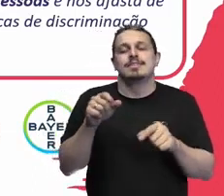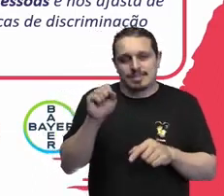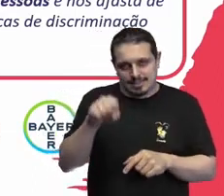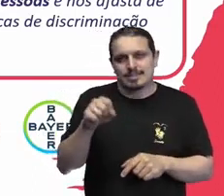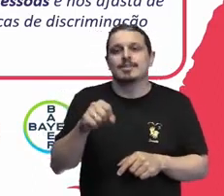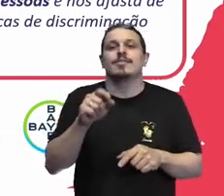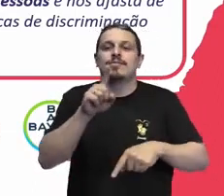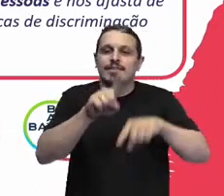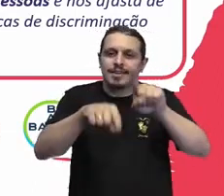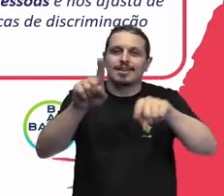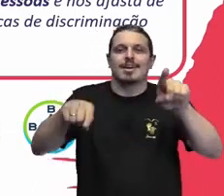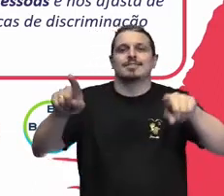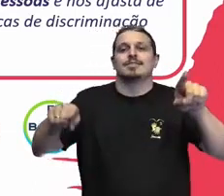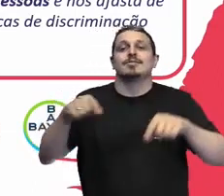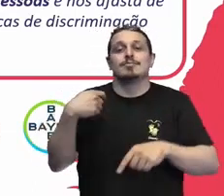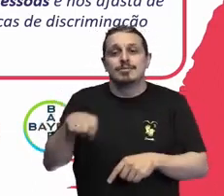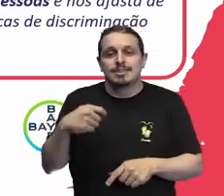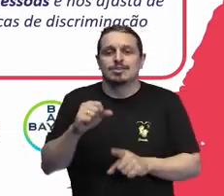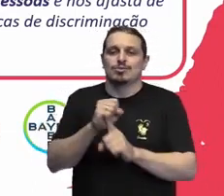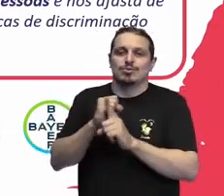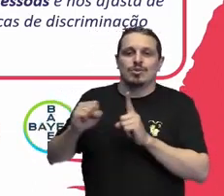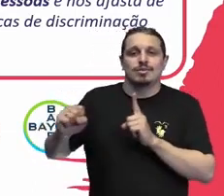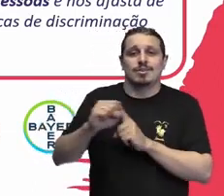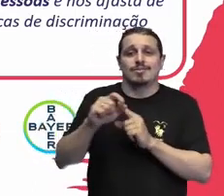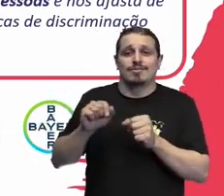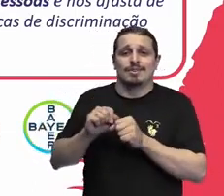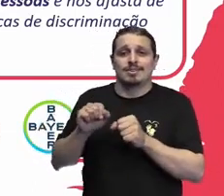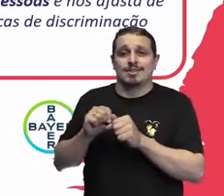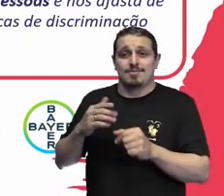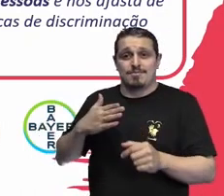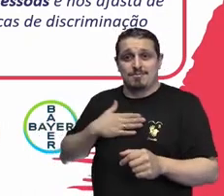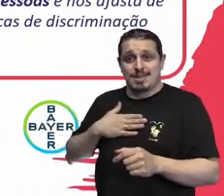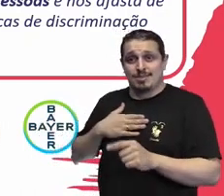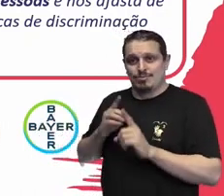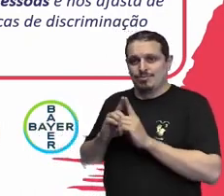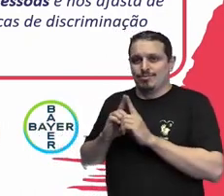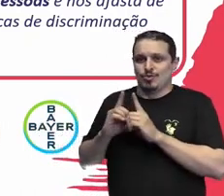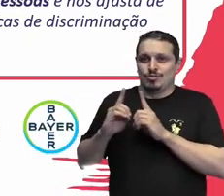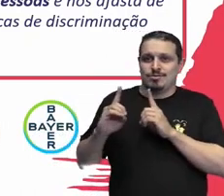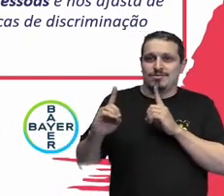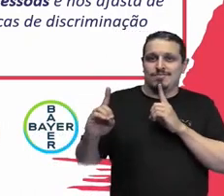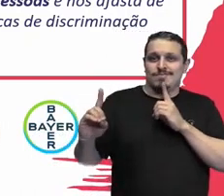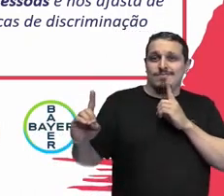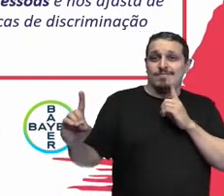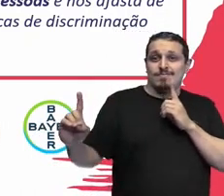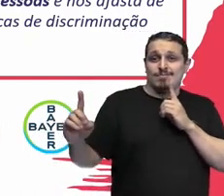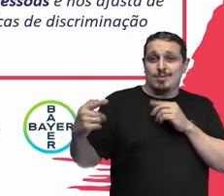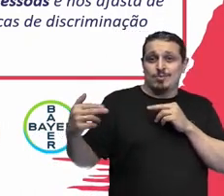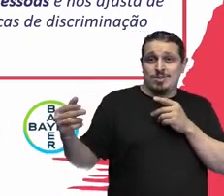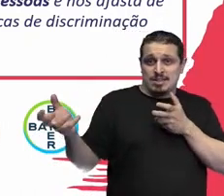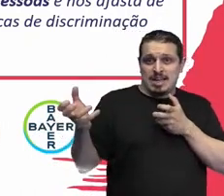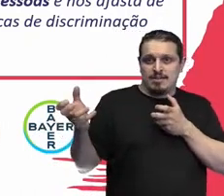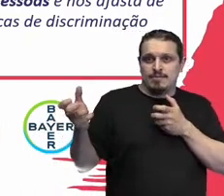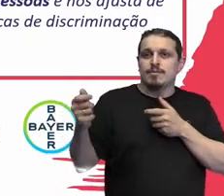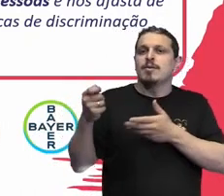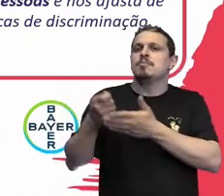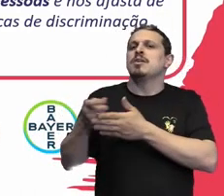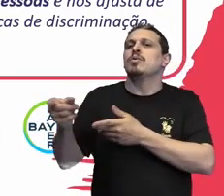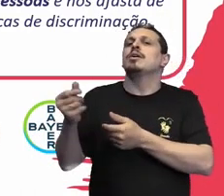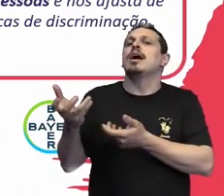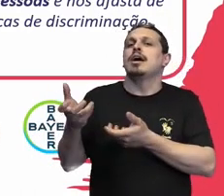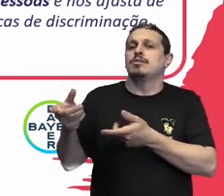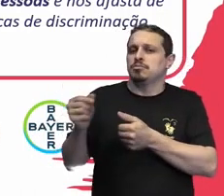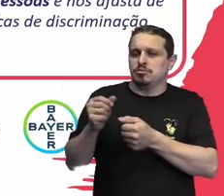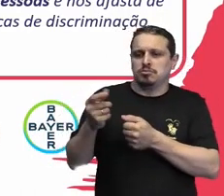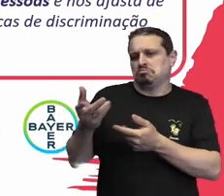dada ali pela sociedade isso te afasta também de produtos inacessíveis que não